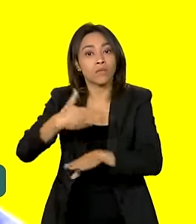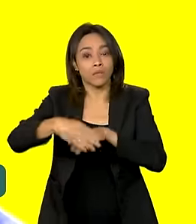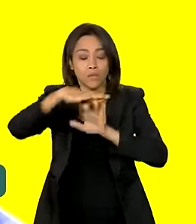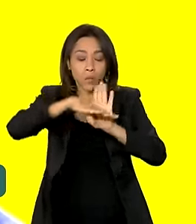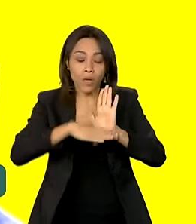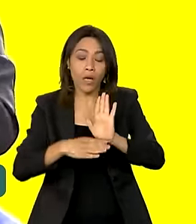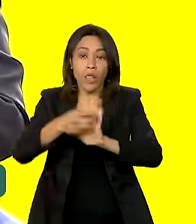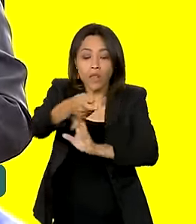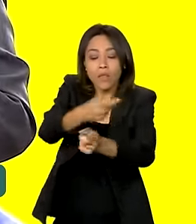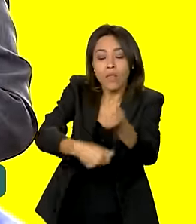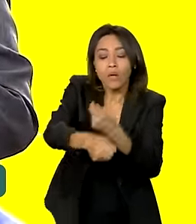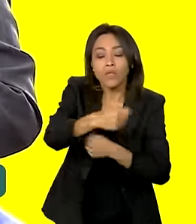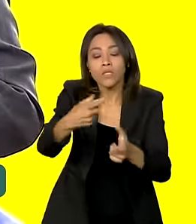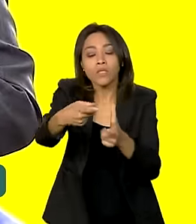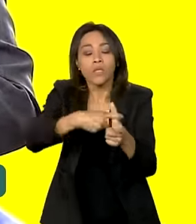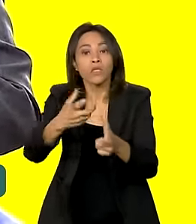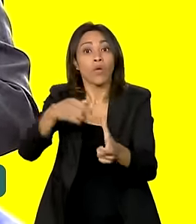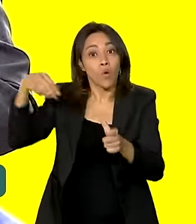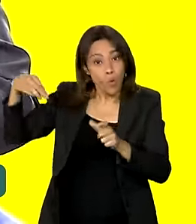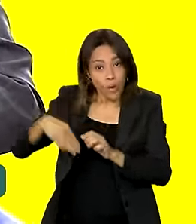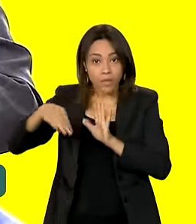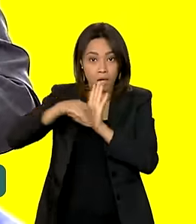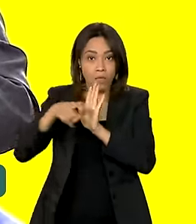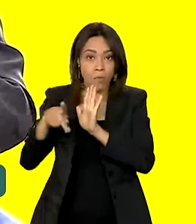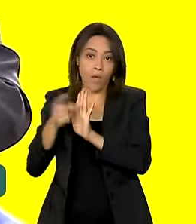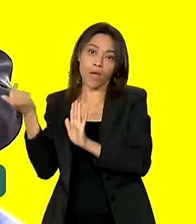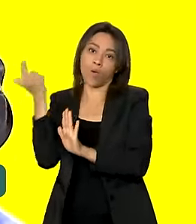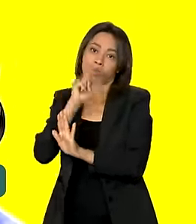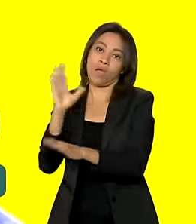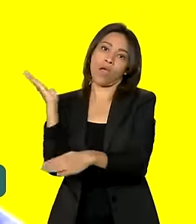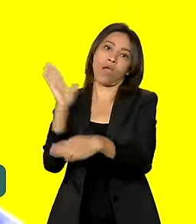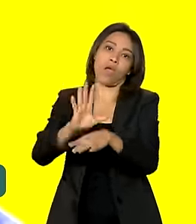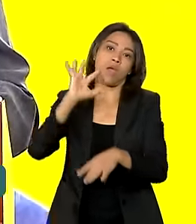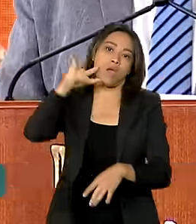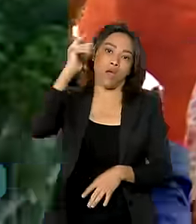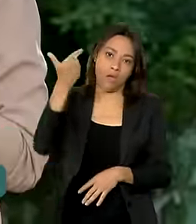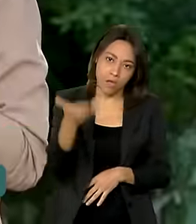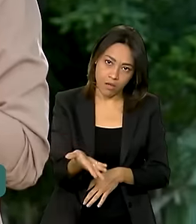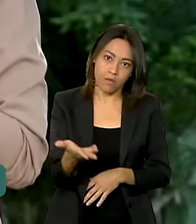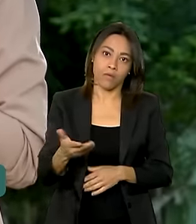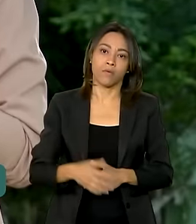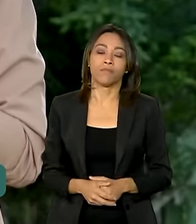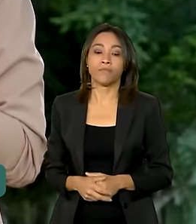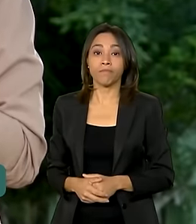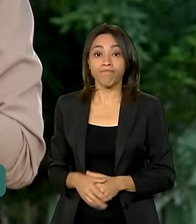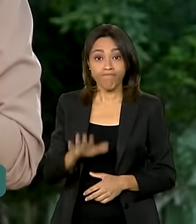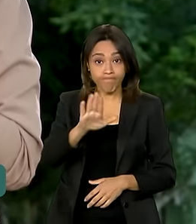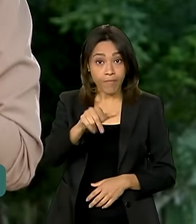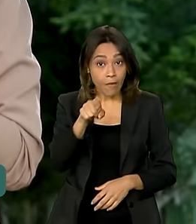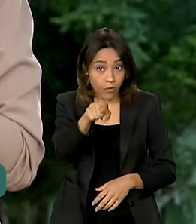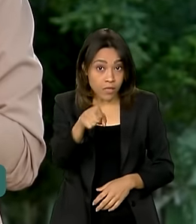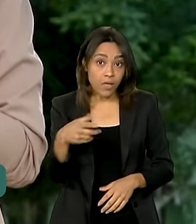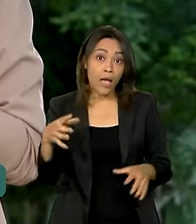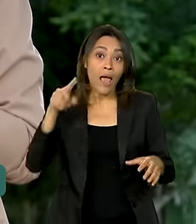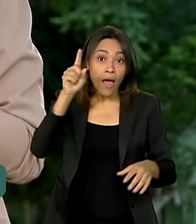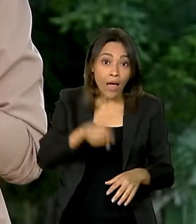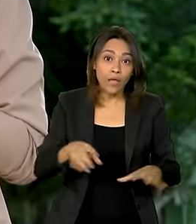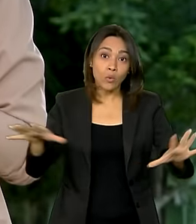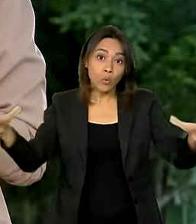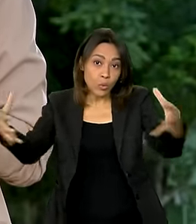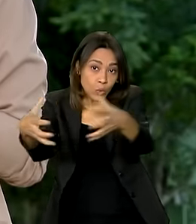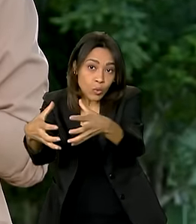porque agora sim, com essa medida provisória, é permitido o refinanciamento do Pronamp. E se você faz parte do grupo de